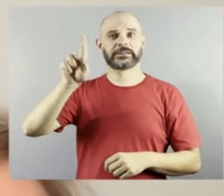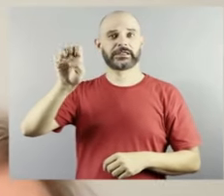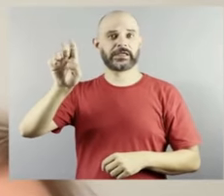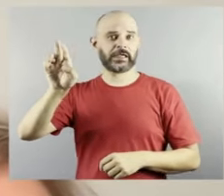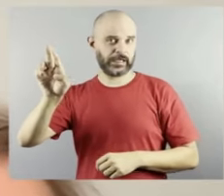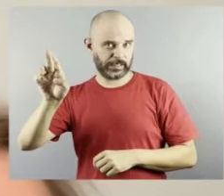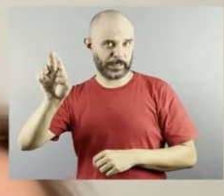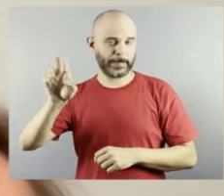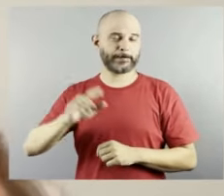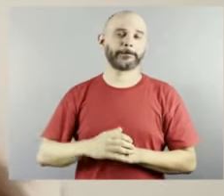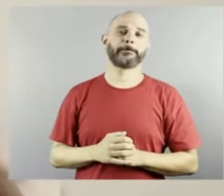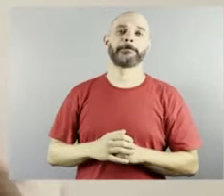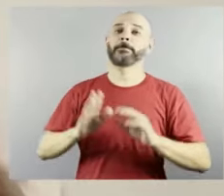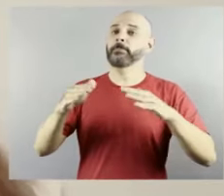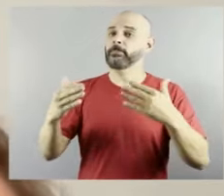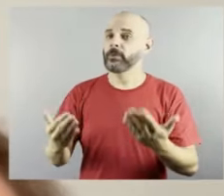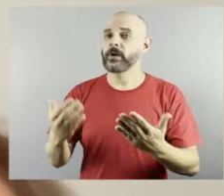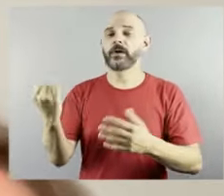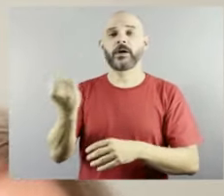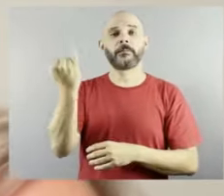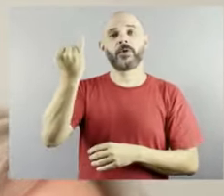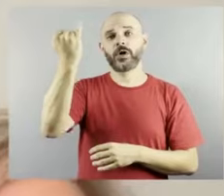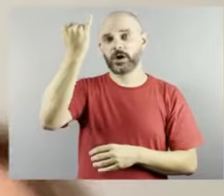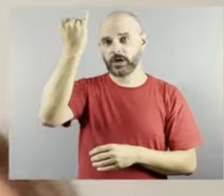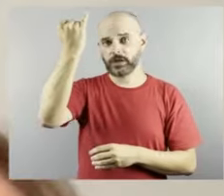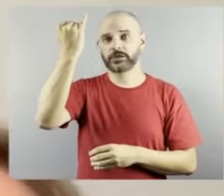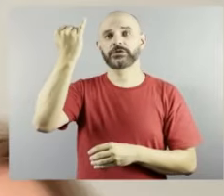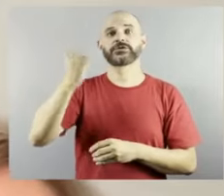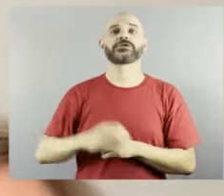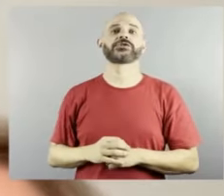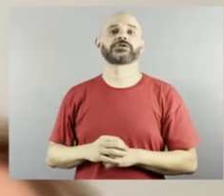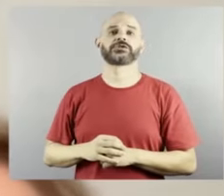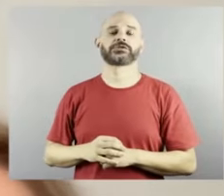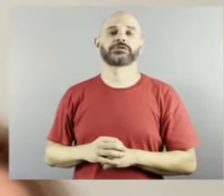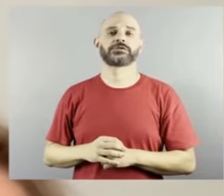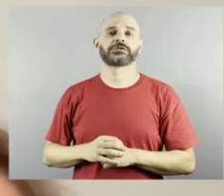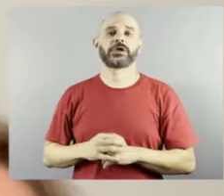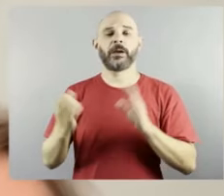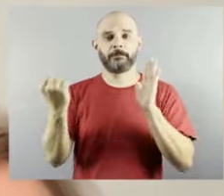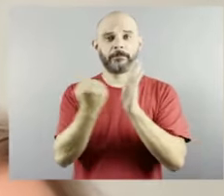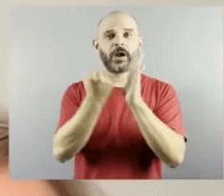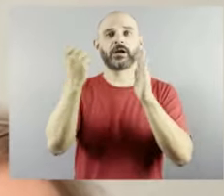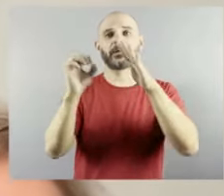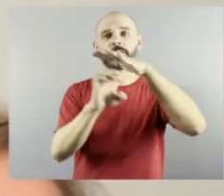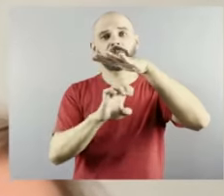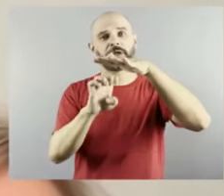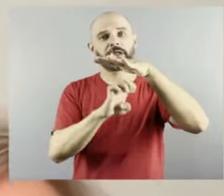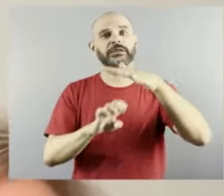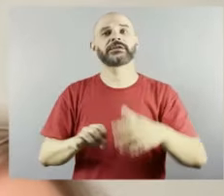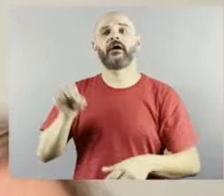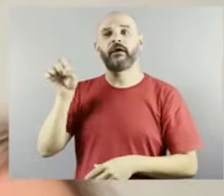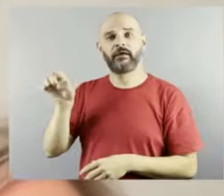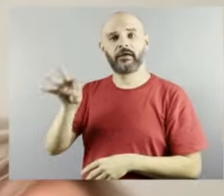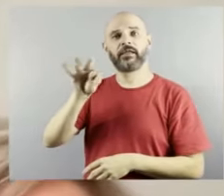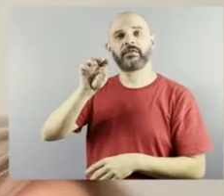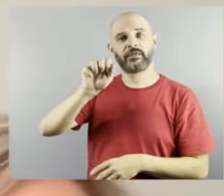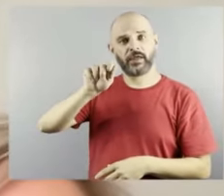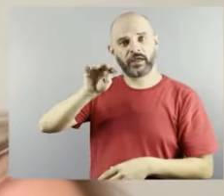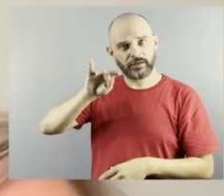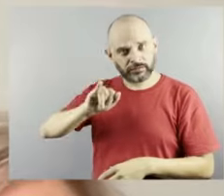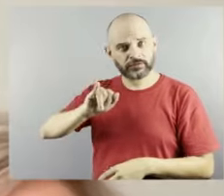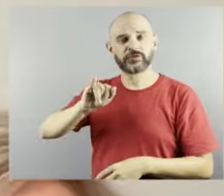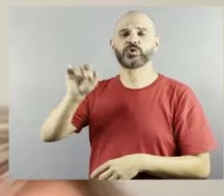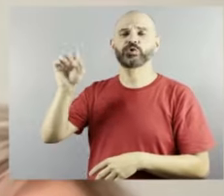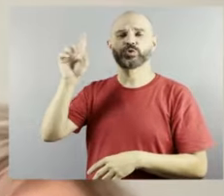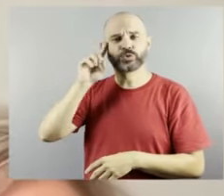novo, essa chancela muito importante. E ela está lá todo dia fazendo coisas que vai tentando